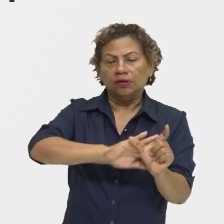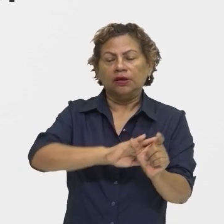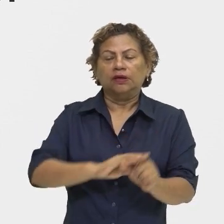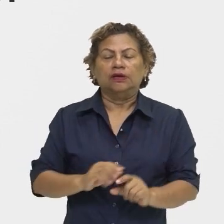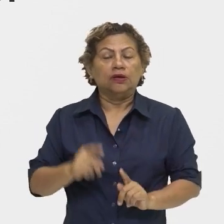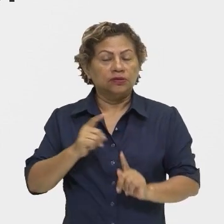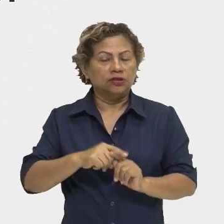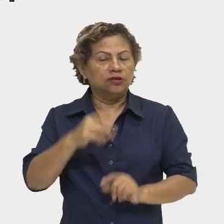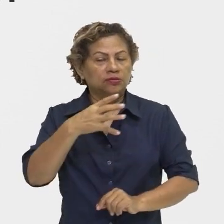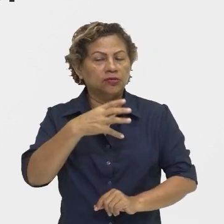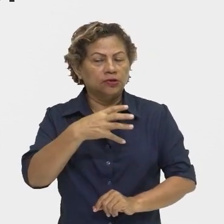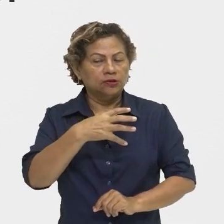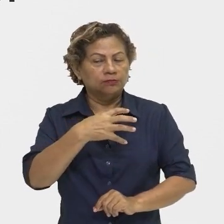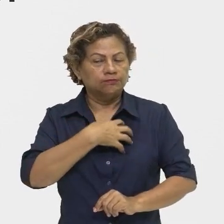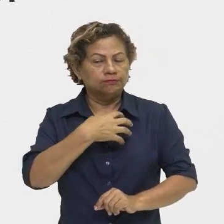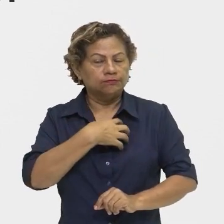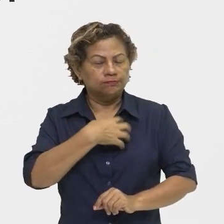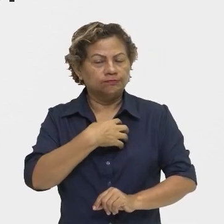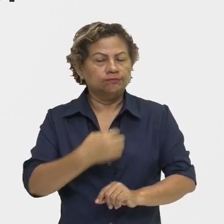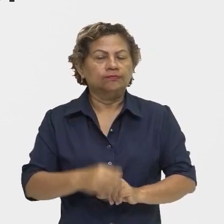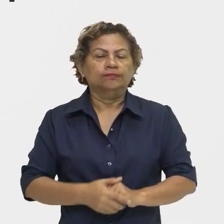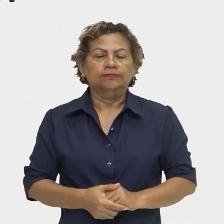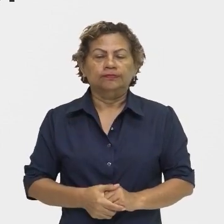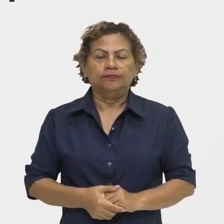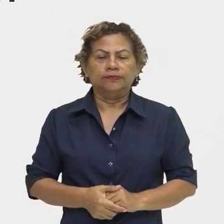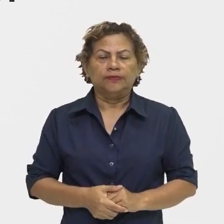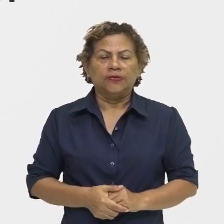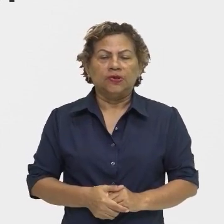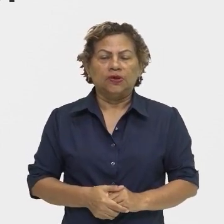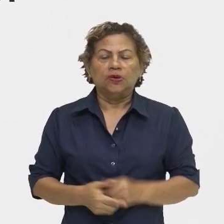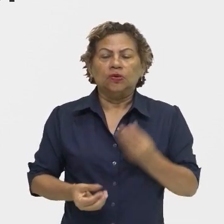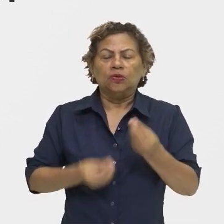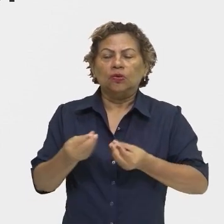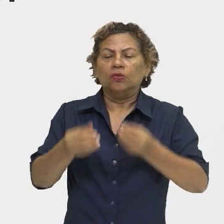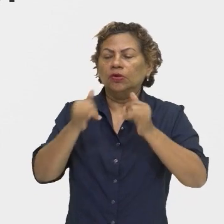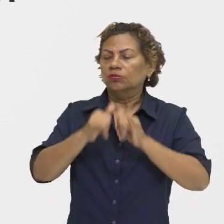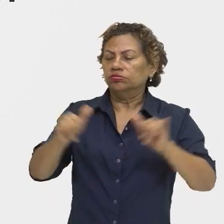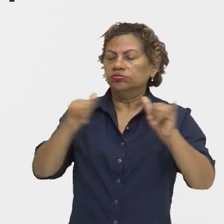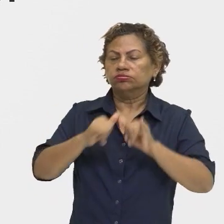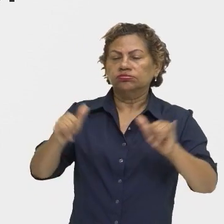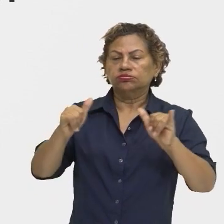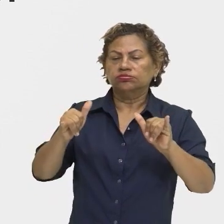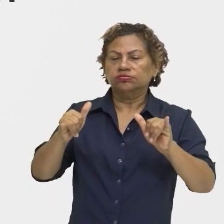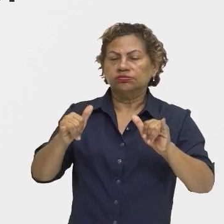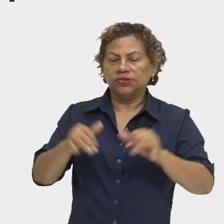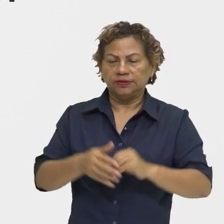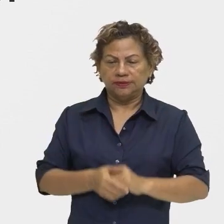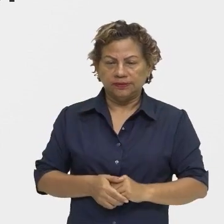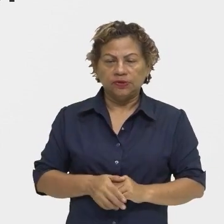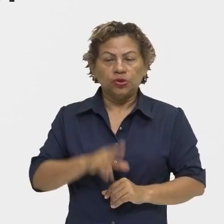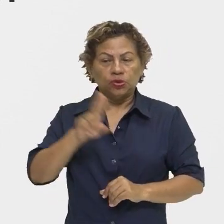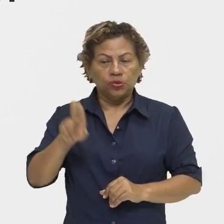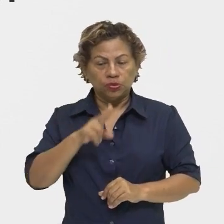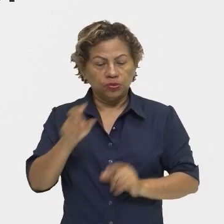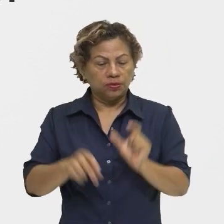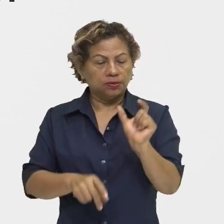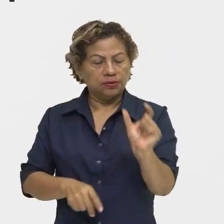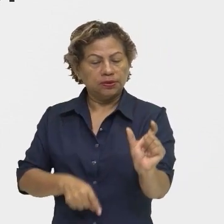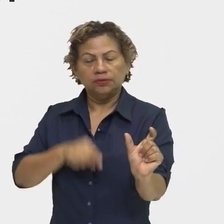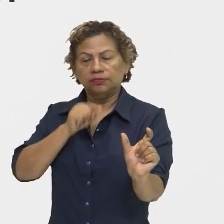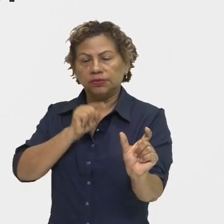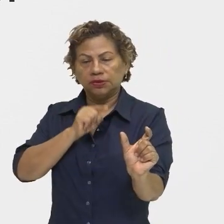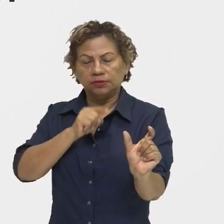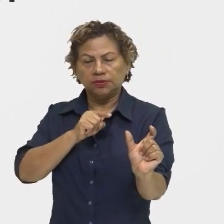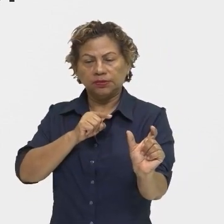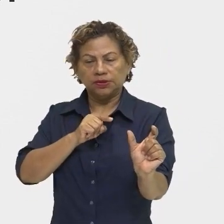Nessa função, o emissor preocupa-se de que maneira a mensagem será transmitida por meio da escolha das palavras, né?